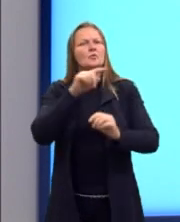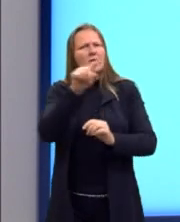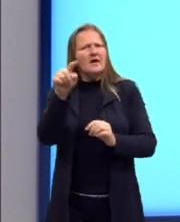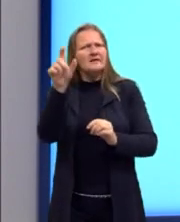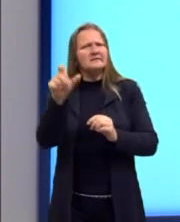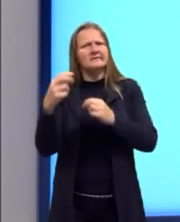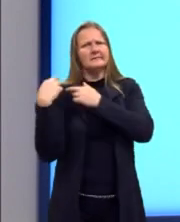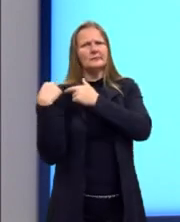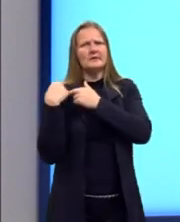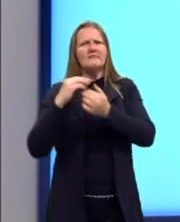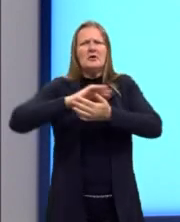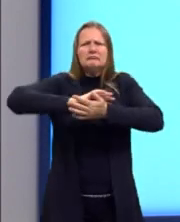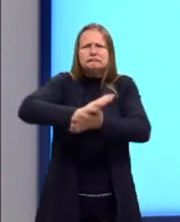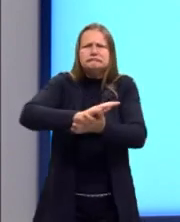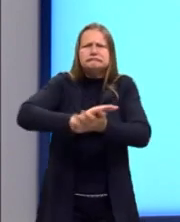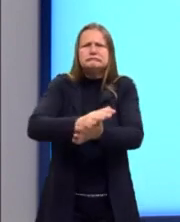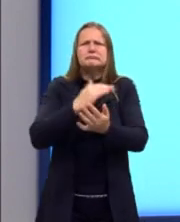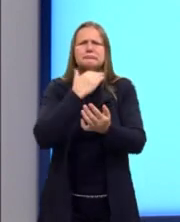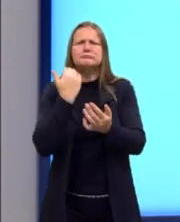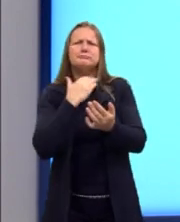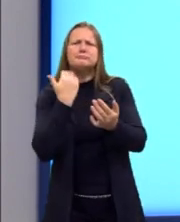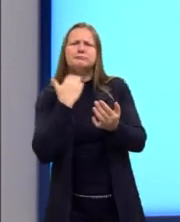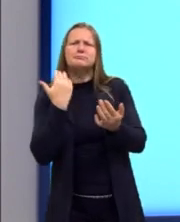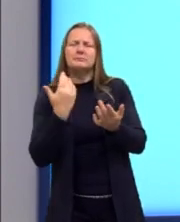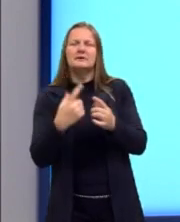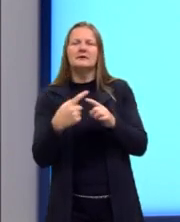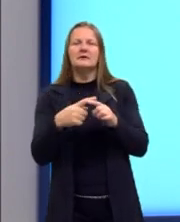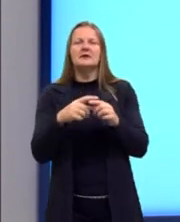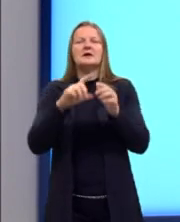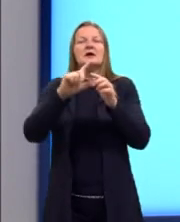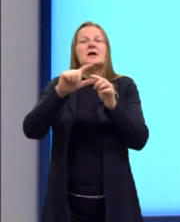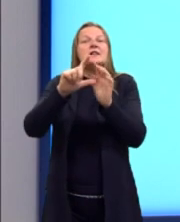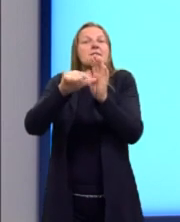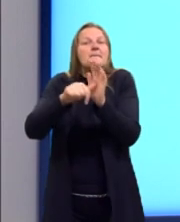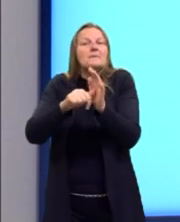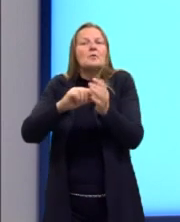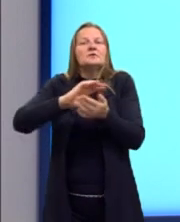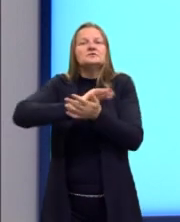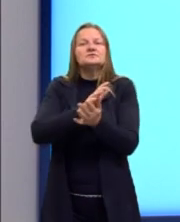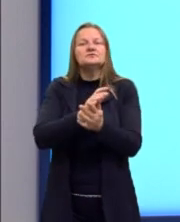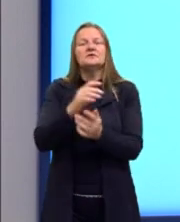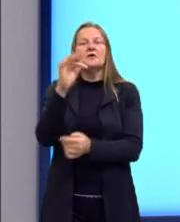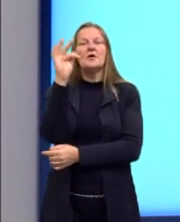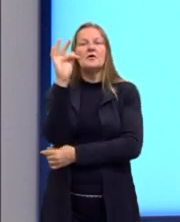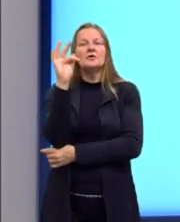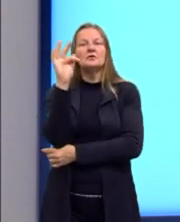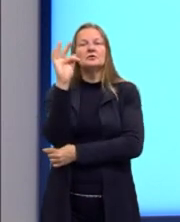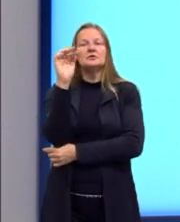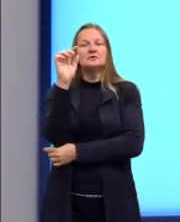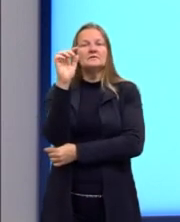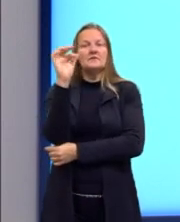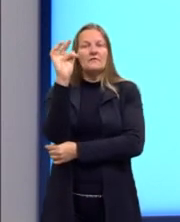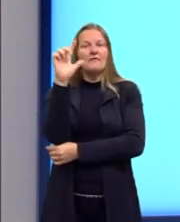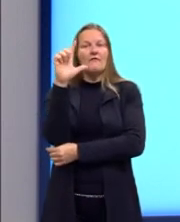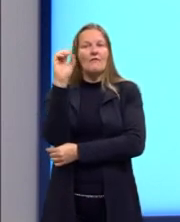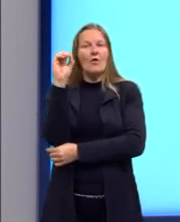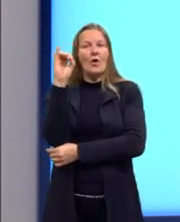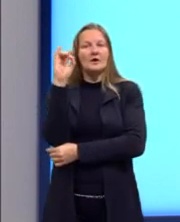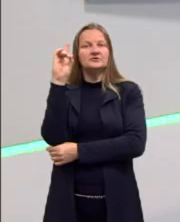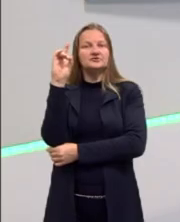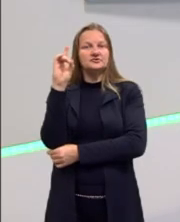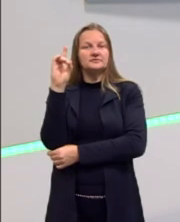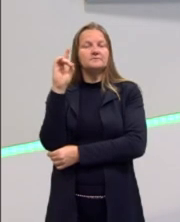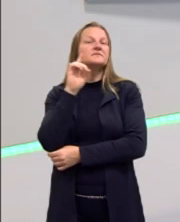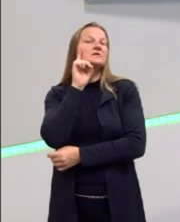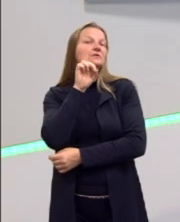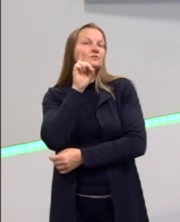crescimento, teve uma tensão maior depois do assassinato do George Floyd nos Estados Unidos. Começou uma onda de se quebrar